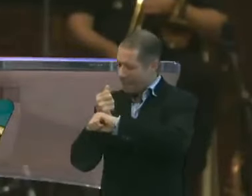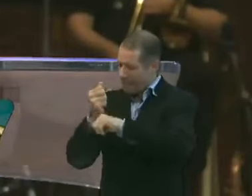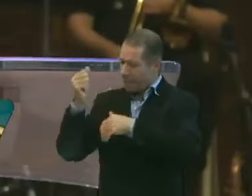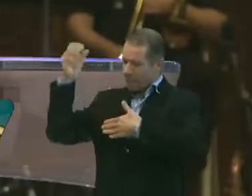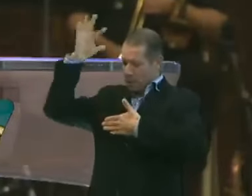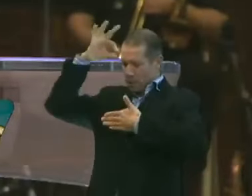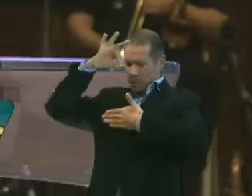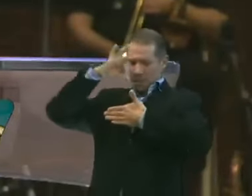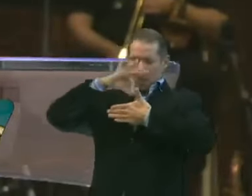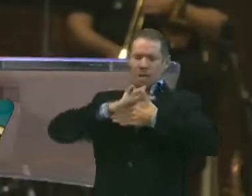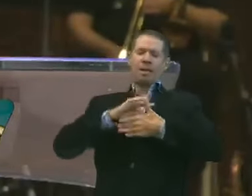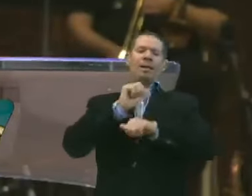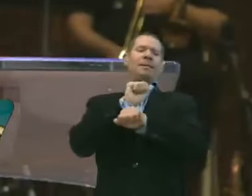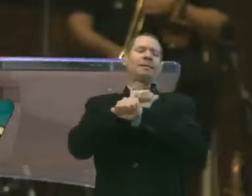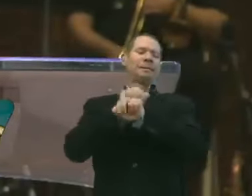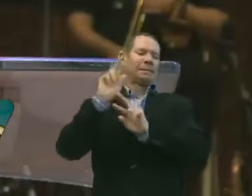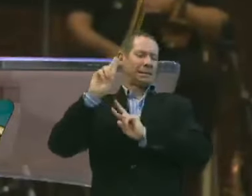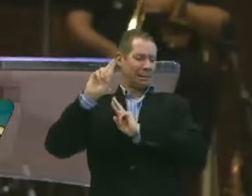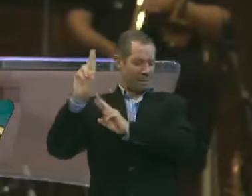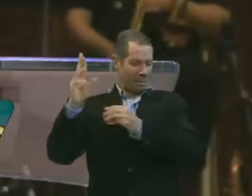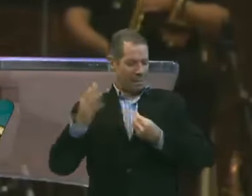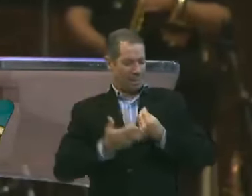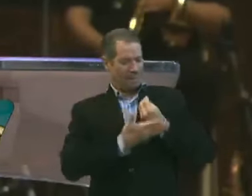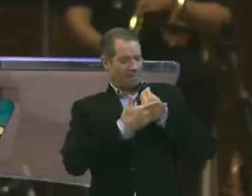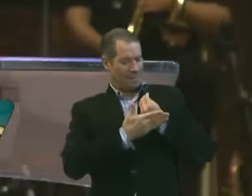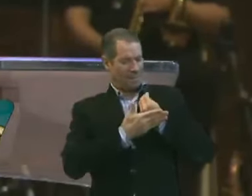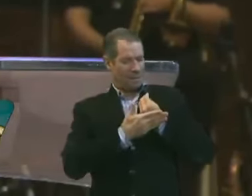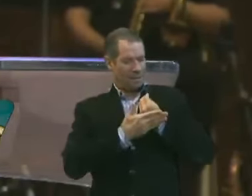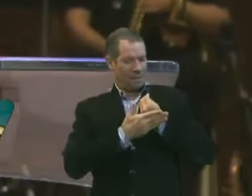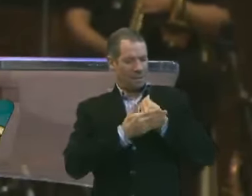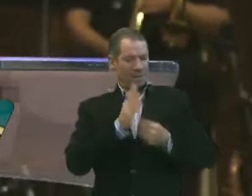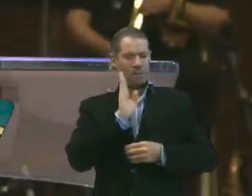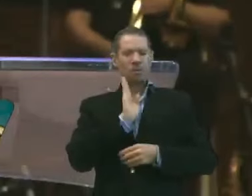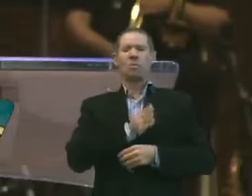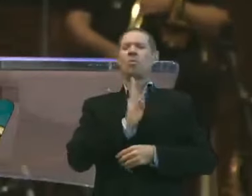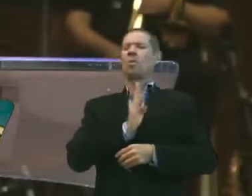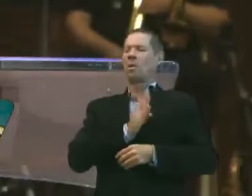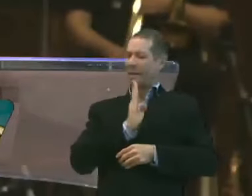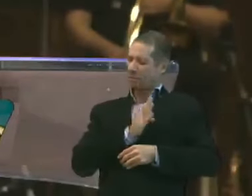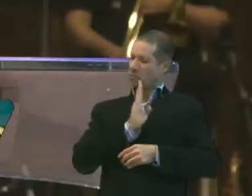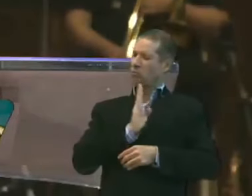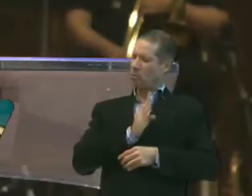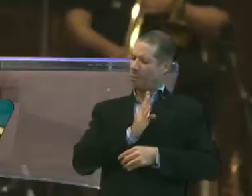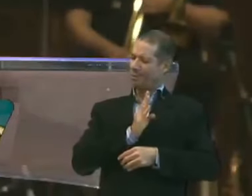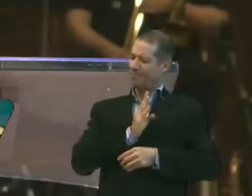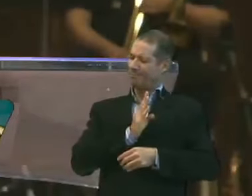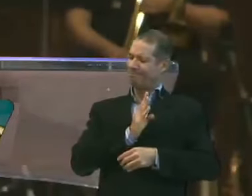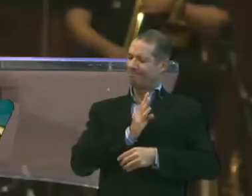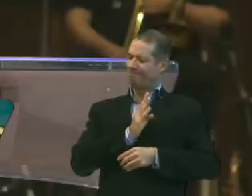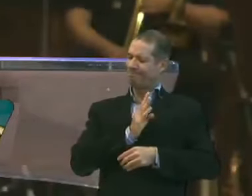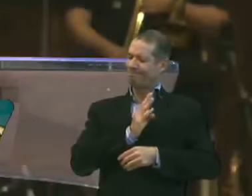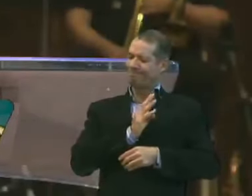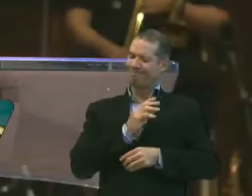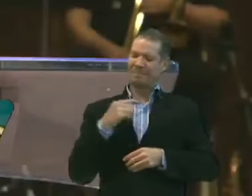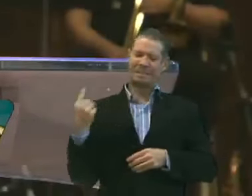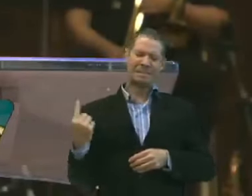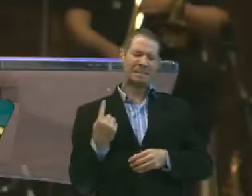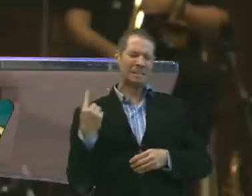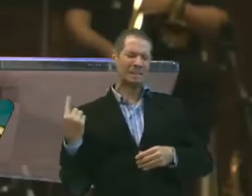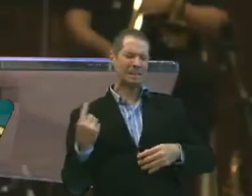semente de esperança e de vida. Nos corações. Nos corações daqueles que estão. Desamparados.